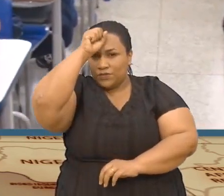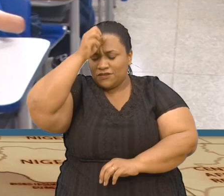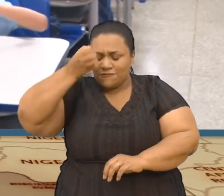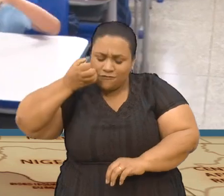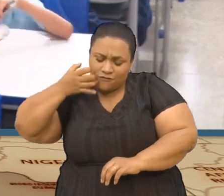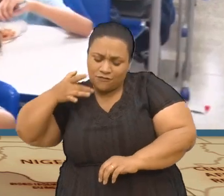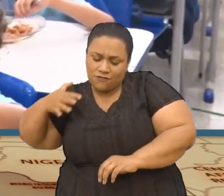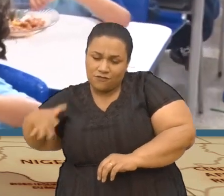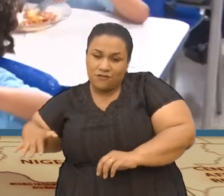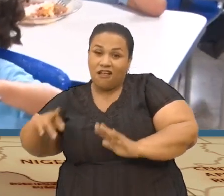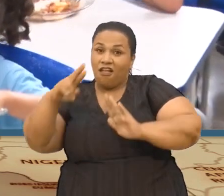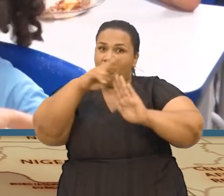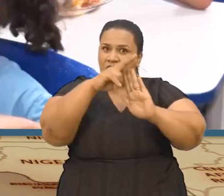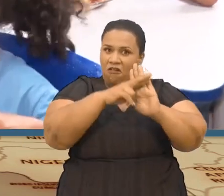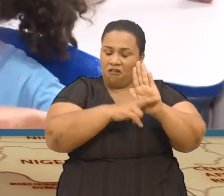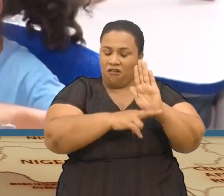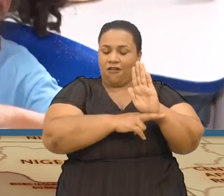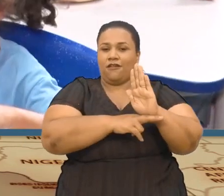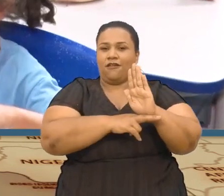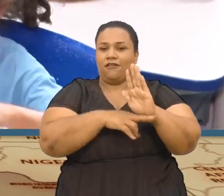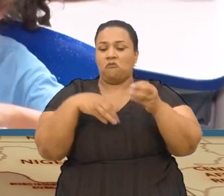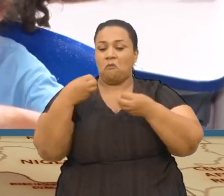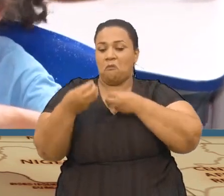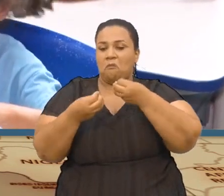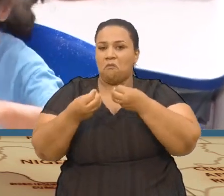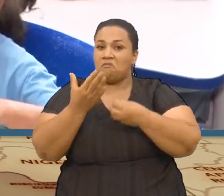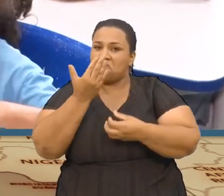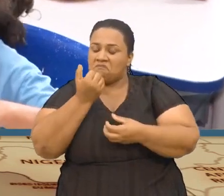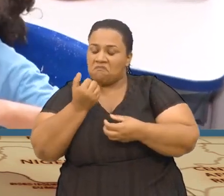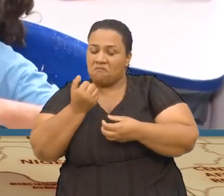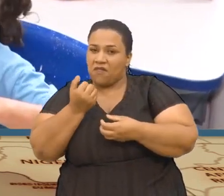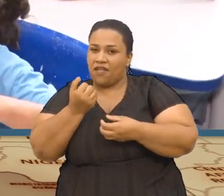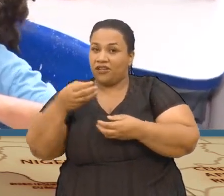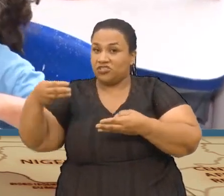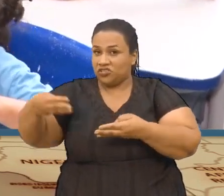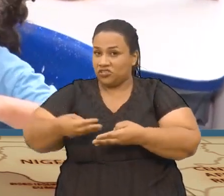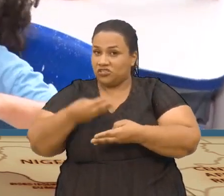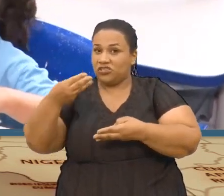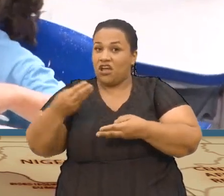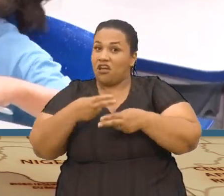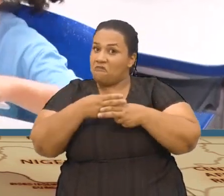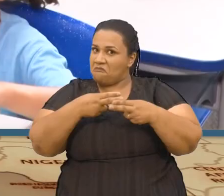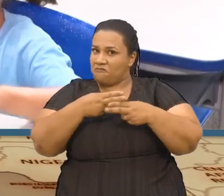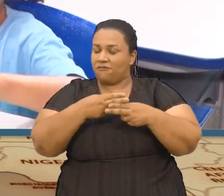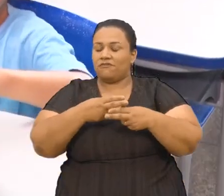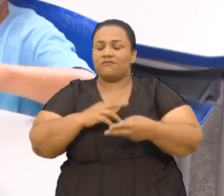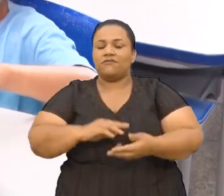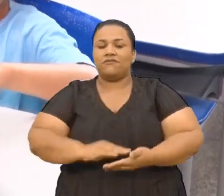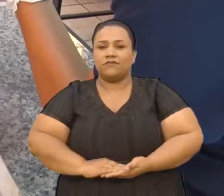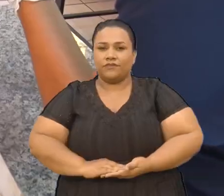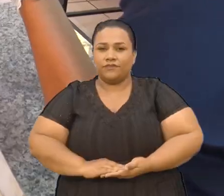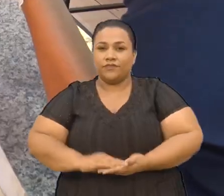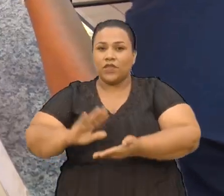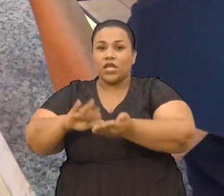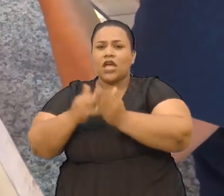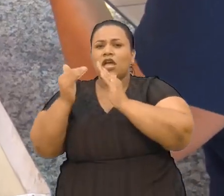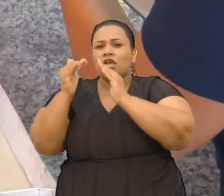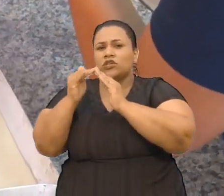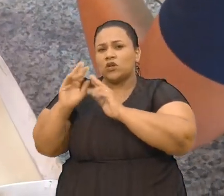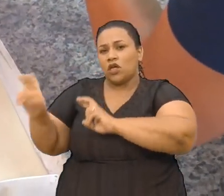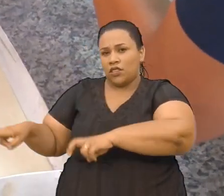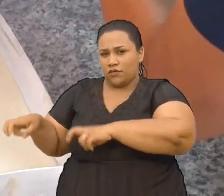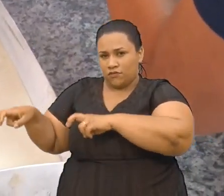cedo Regras De etiquetas Comem De garfo E faca A escola Barão